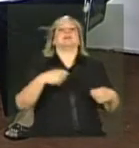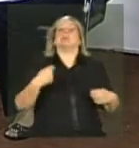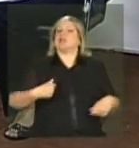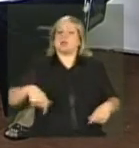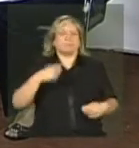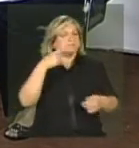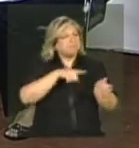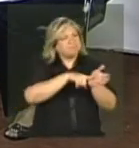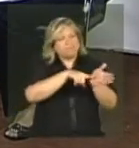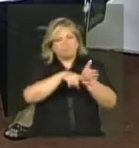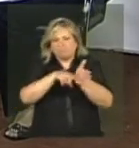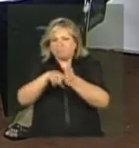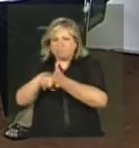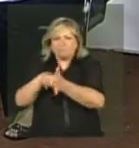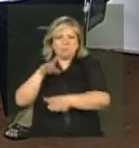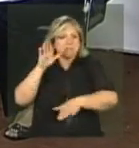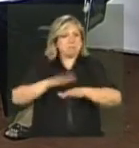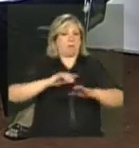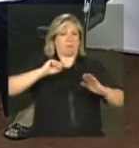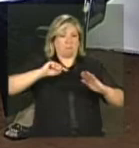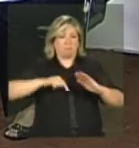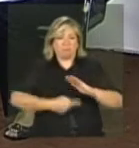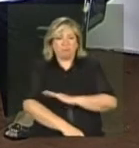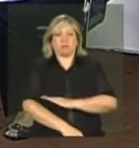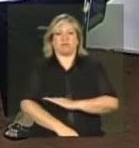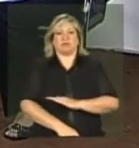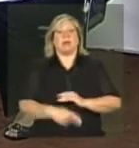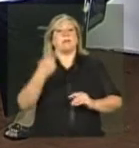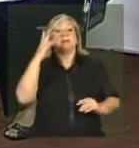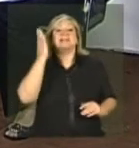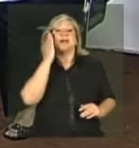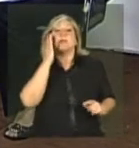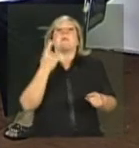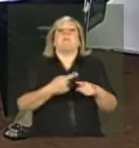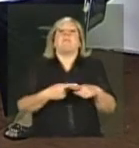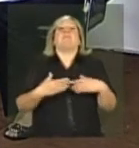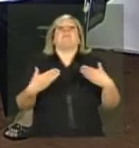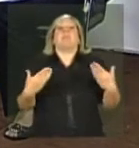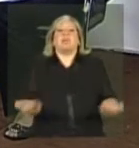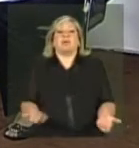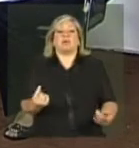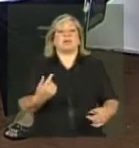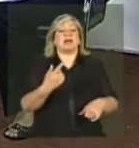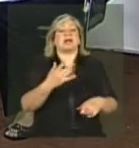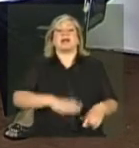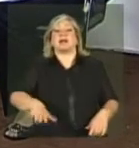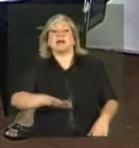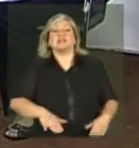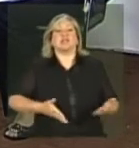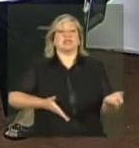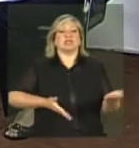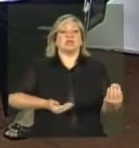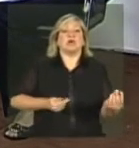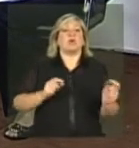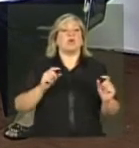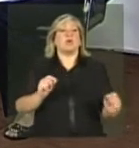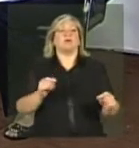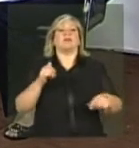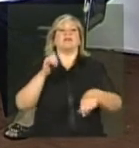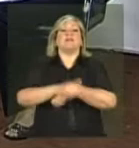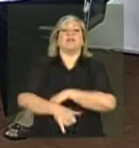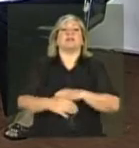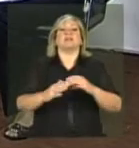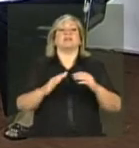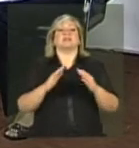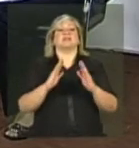a gente conseguir mergulhar, enxergar, ir atrás para saber a situação destas crianças e adolescentes não localizadas, mais a gente tem condições